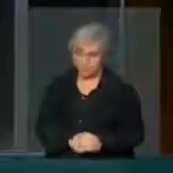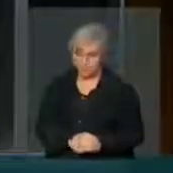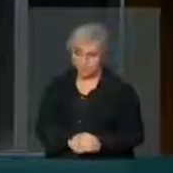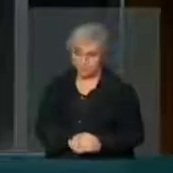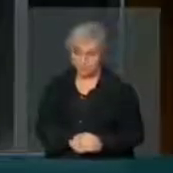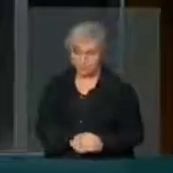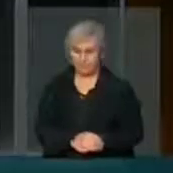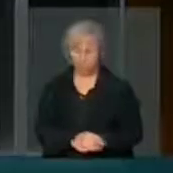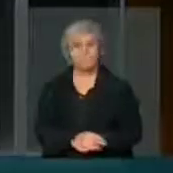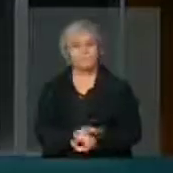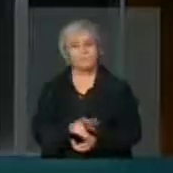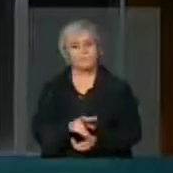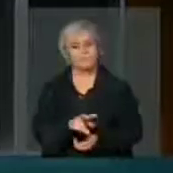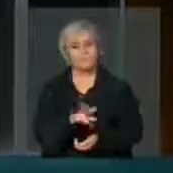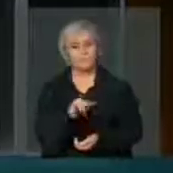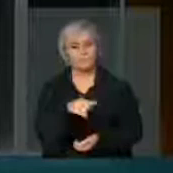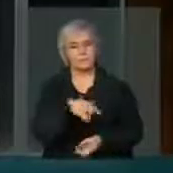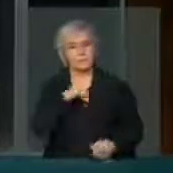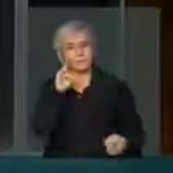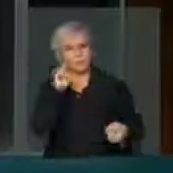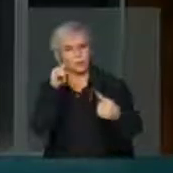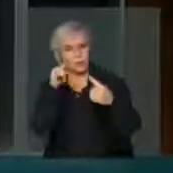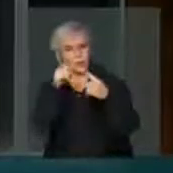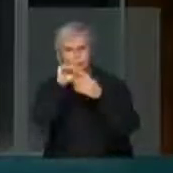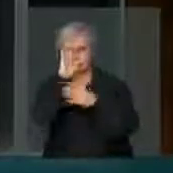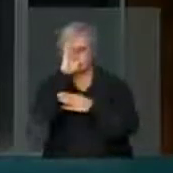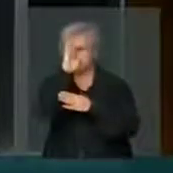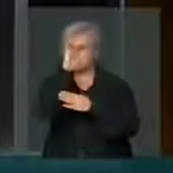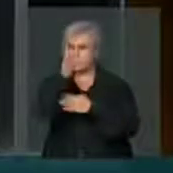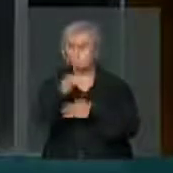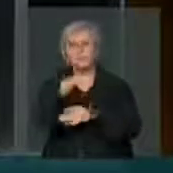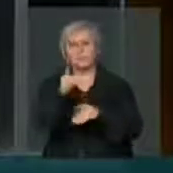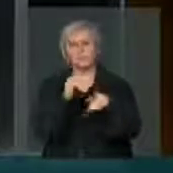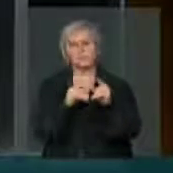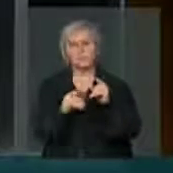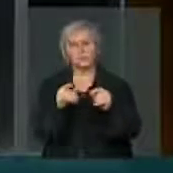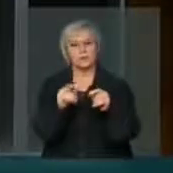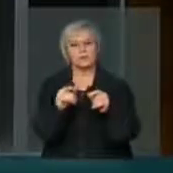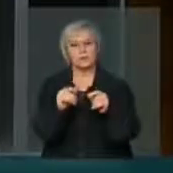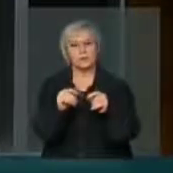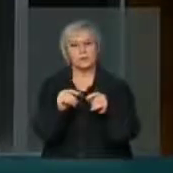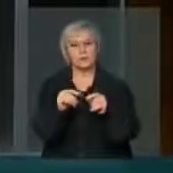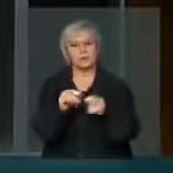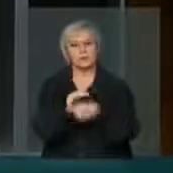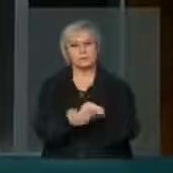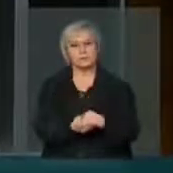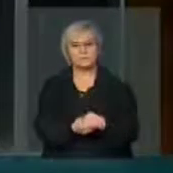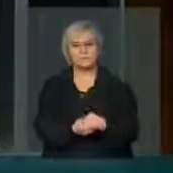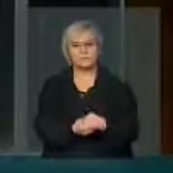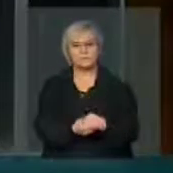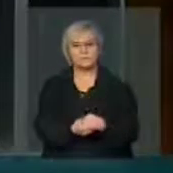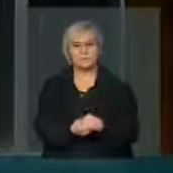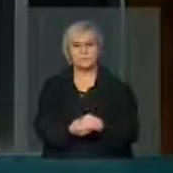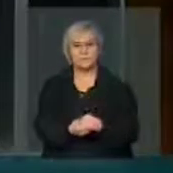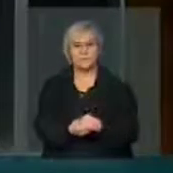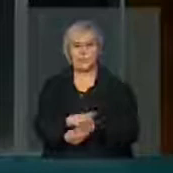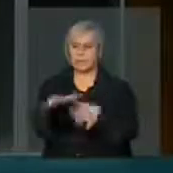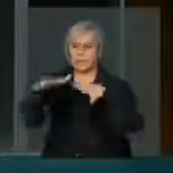Ele vai ter um objetivo central, que é criminalizar as